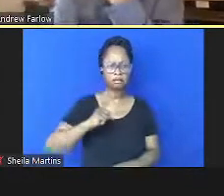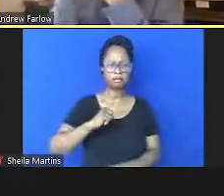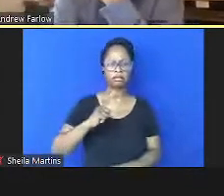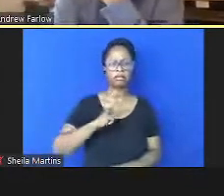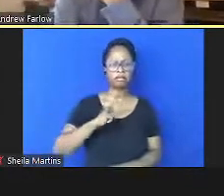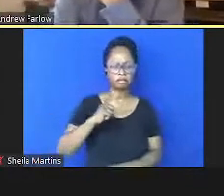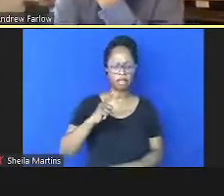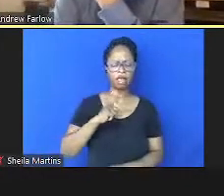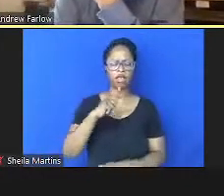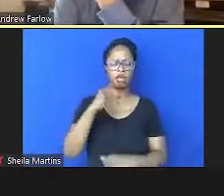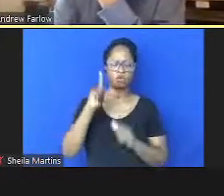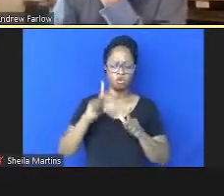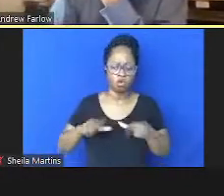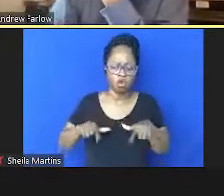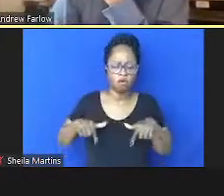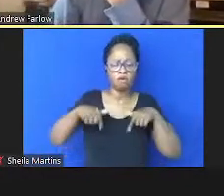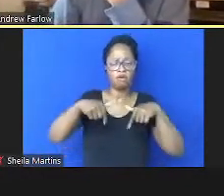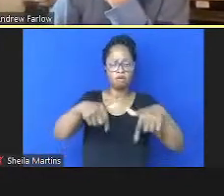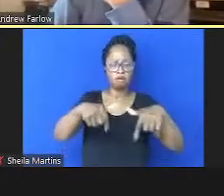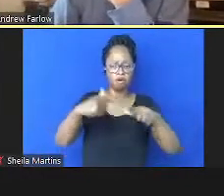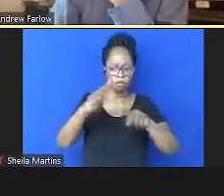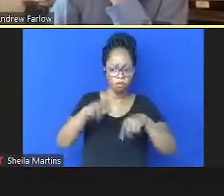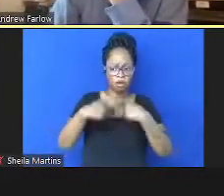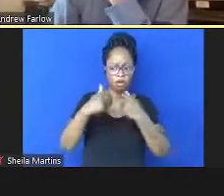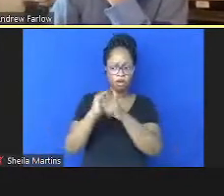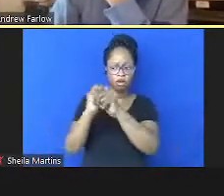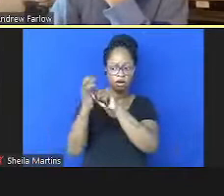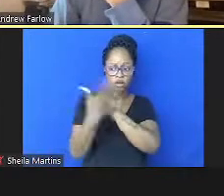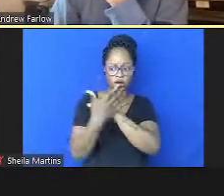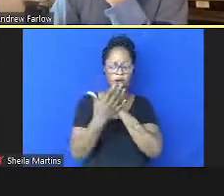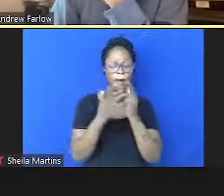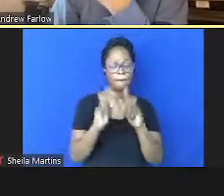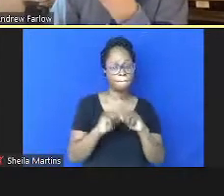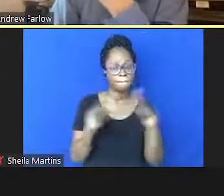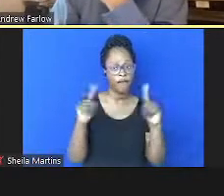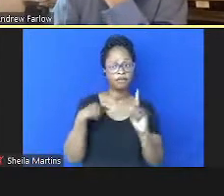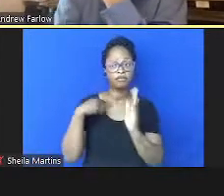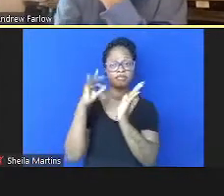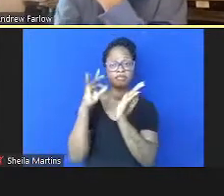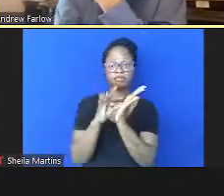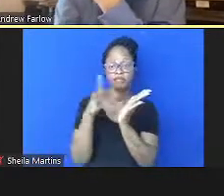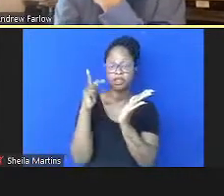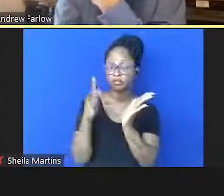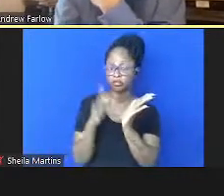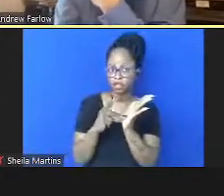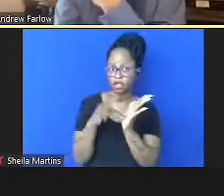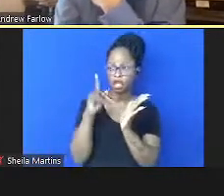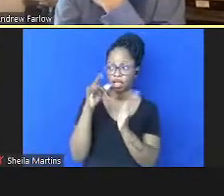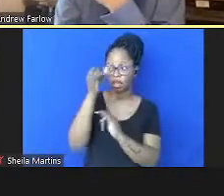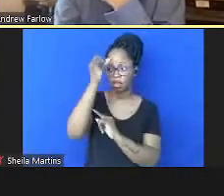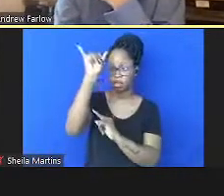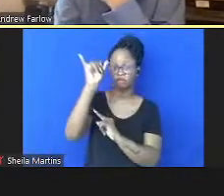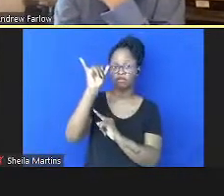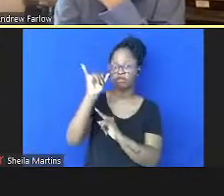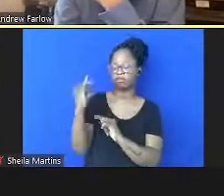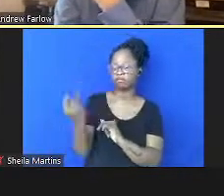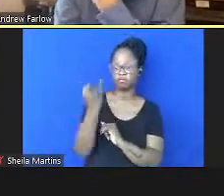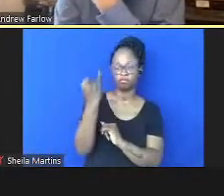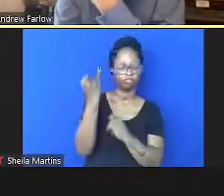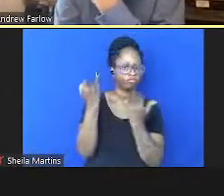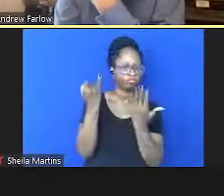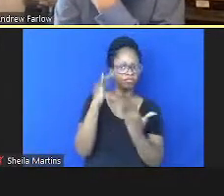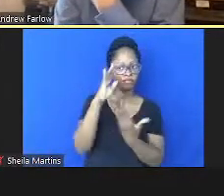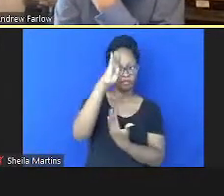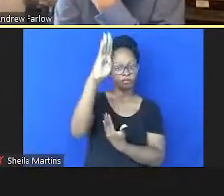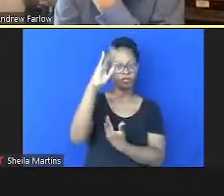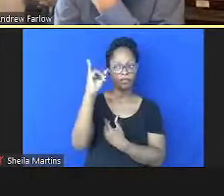nossa ação por causa da pandemia mas na verdade a prevenção é mais importante do que nunca eliminar